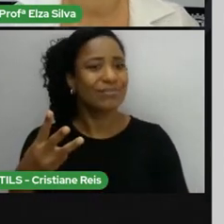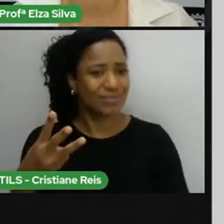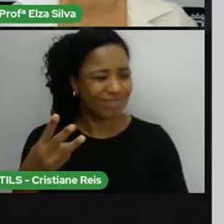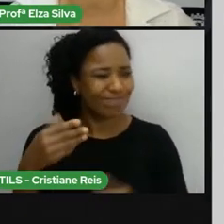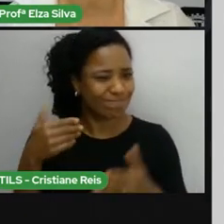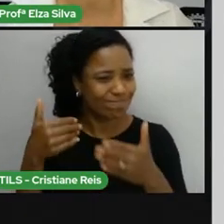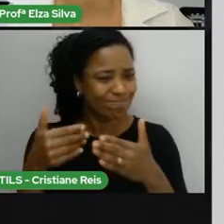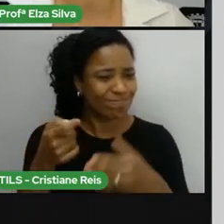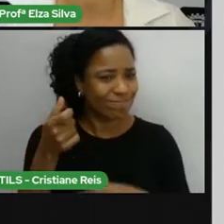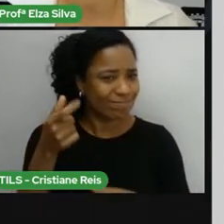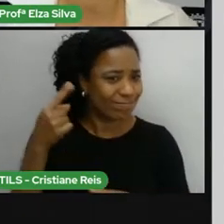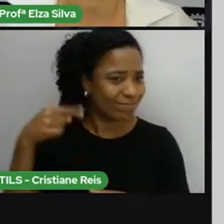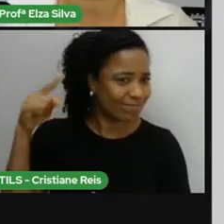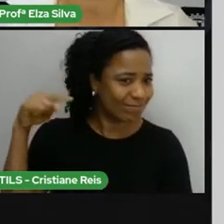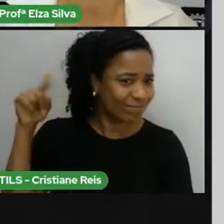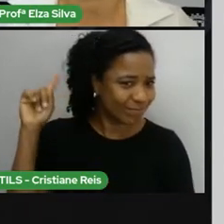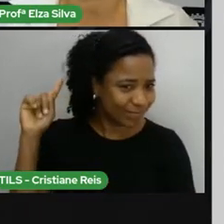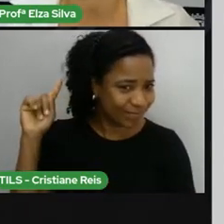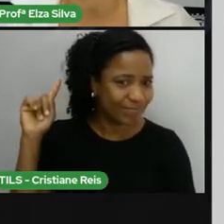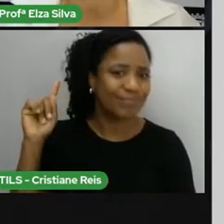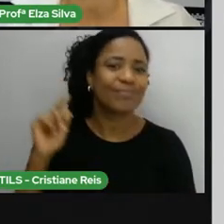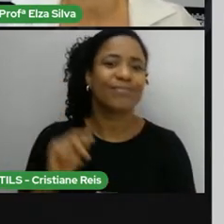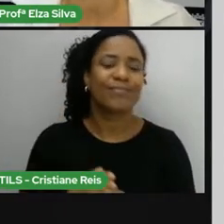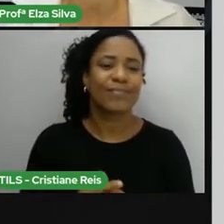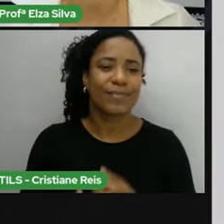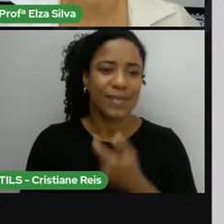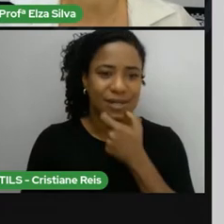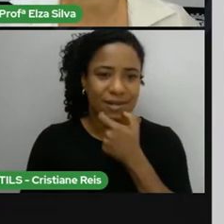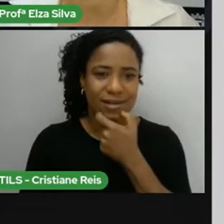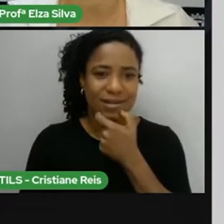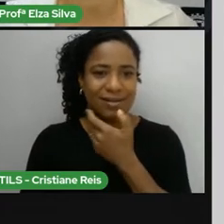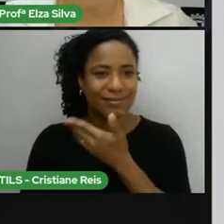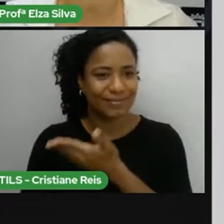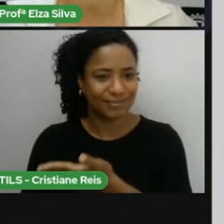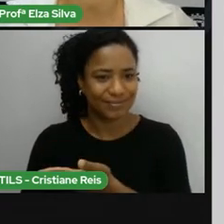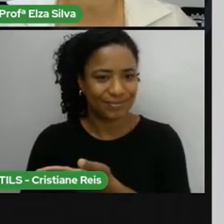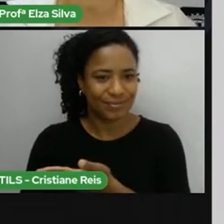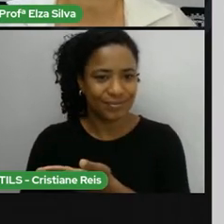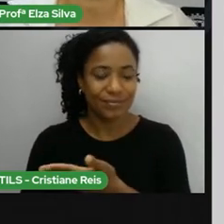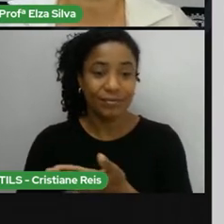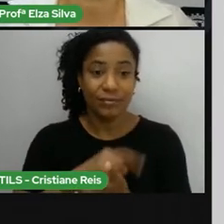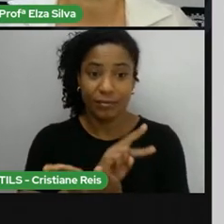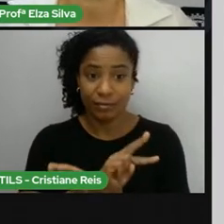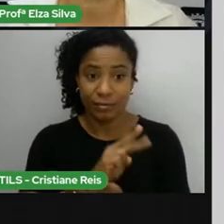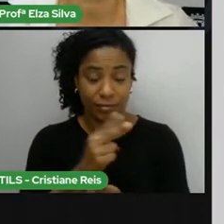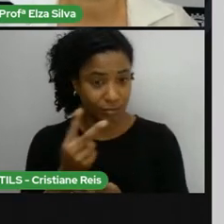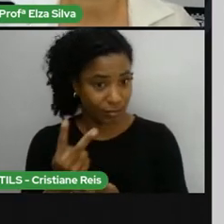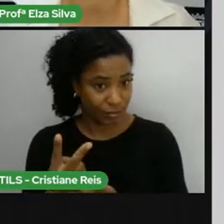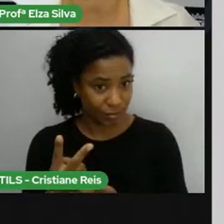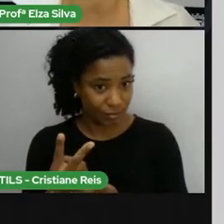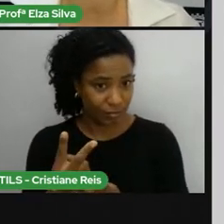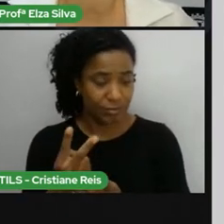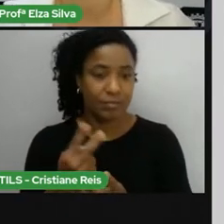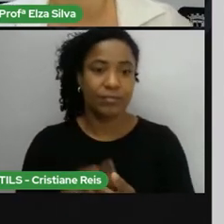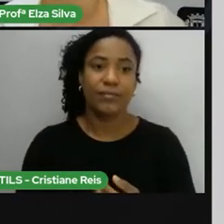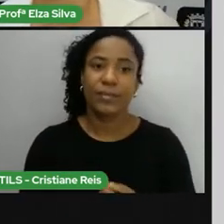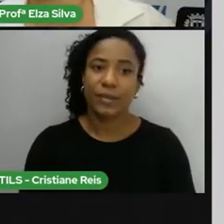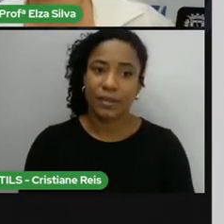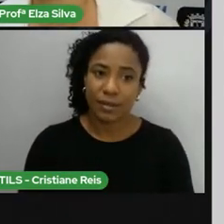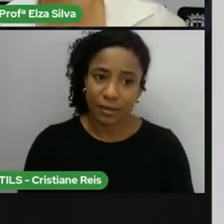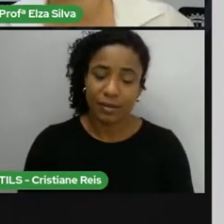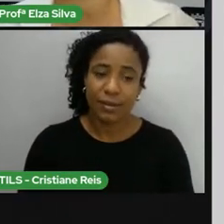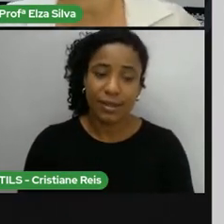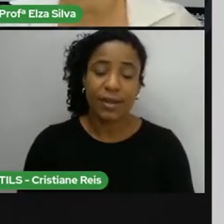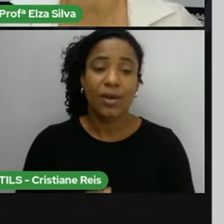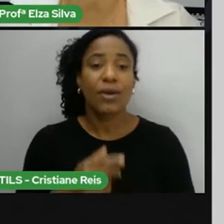He was the first non-white rat of state in South Africa history. So, Nelson Mandela,